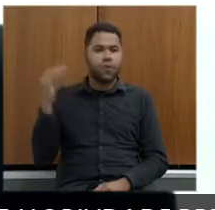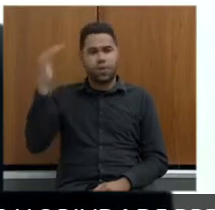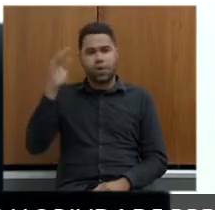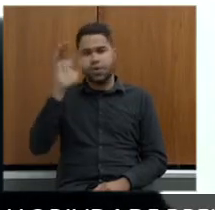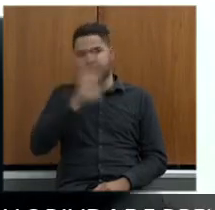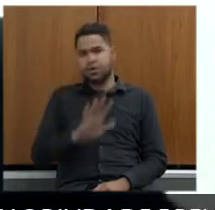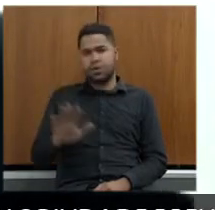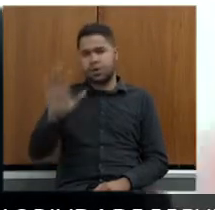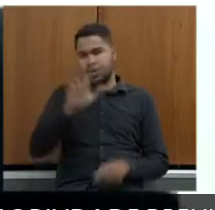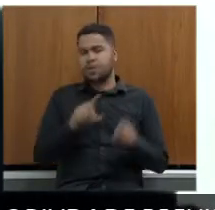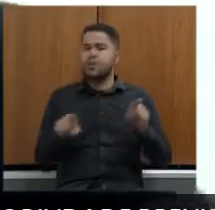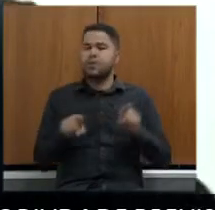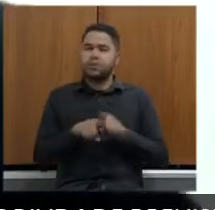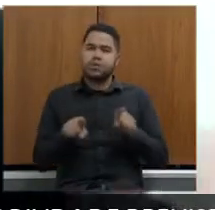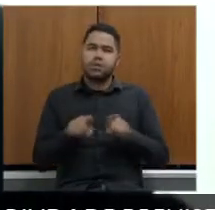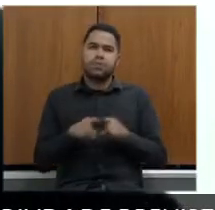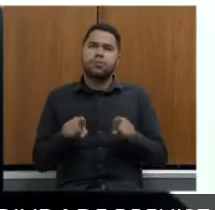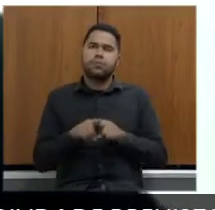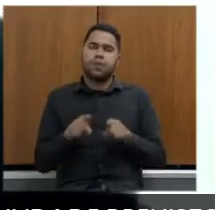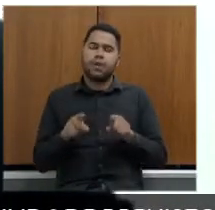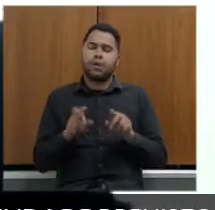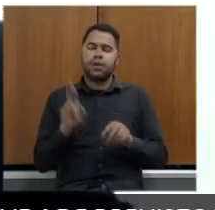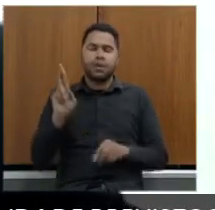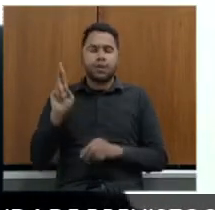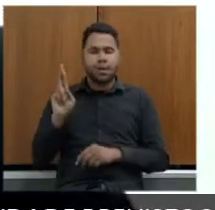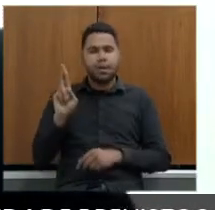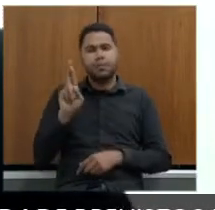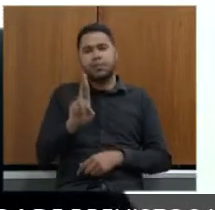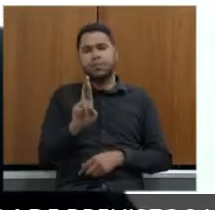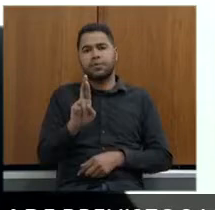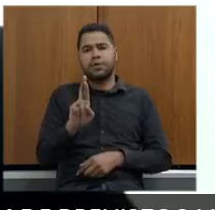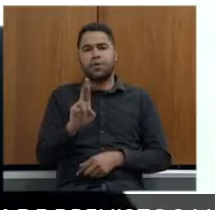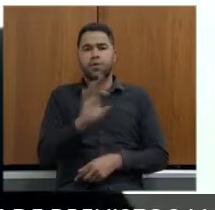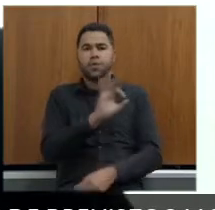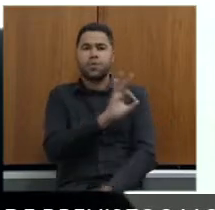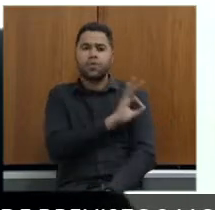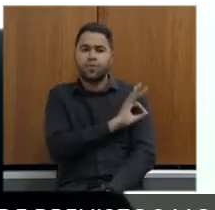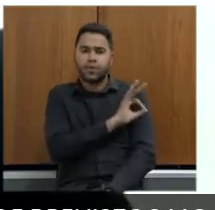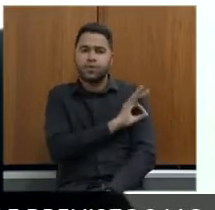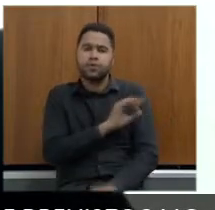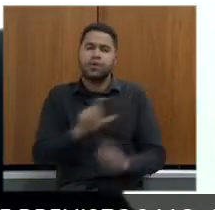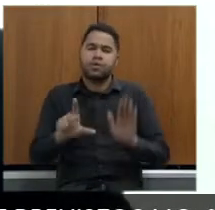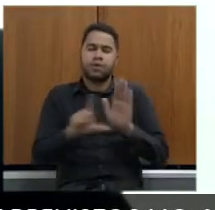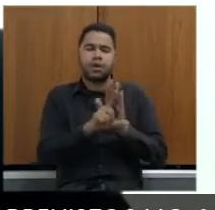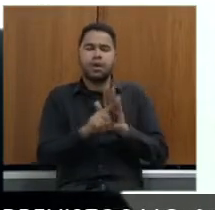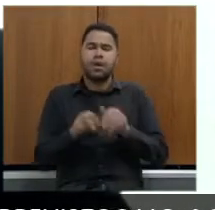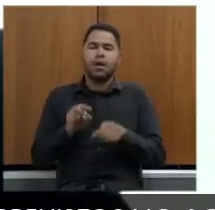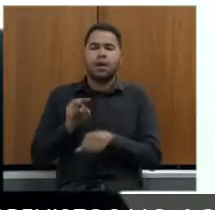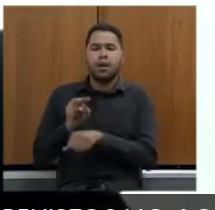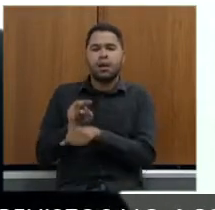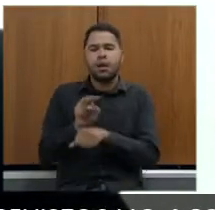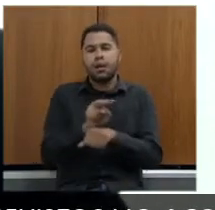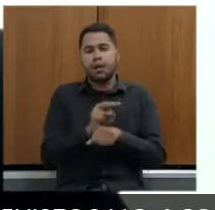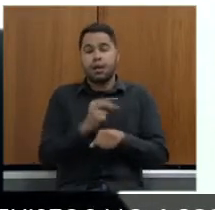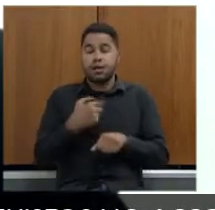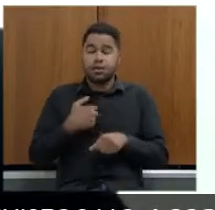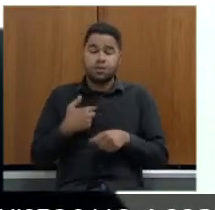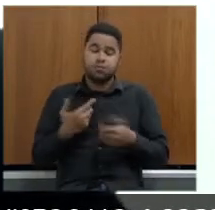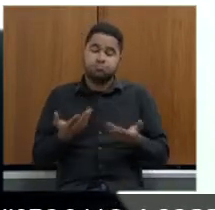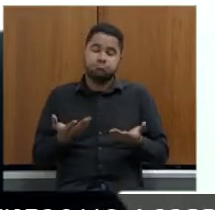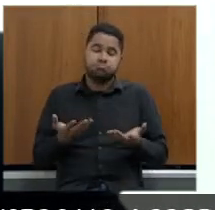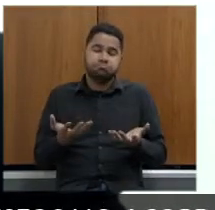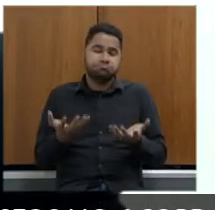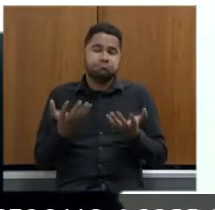é claro como parquei como representante como fiscal da lei em todos os momentos nesse acordo então quero aqui mesmo é trazer